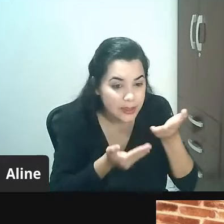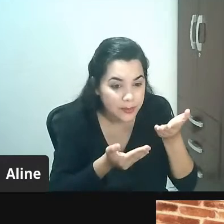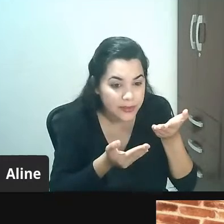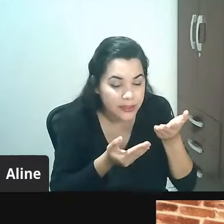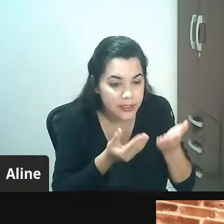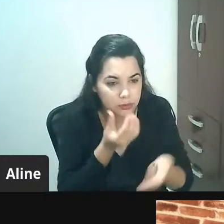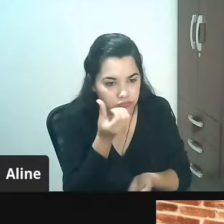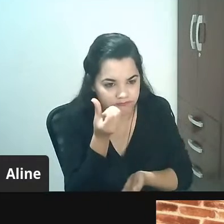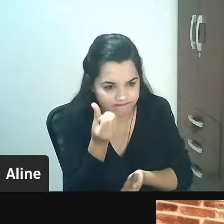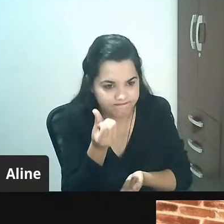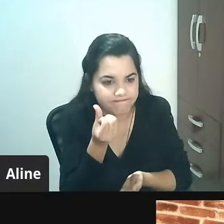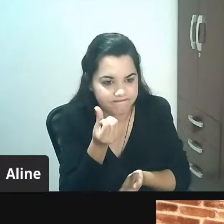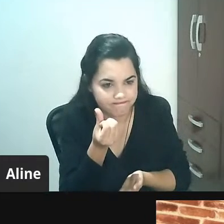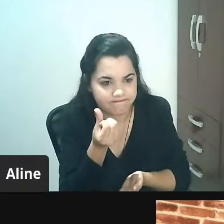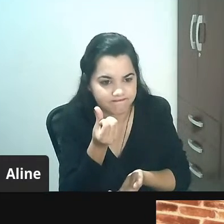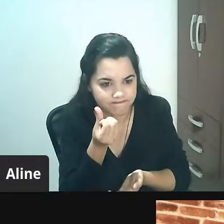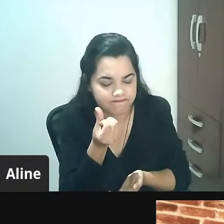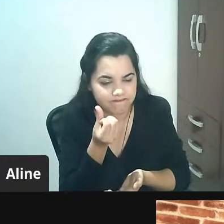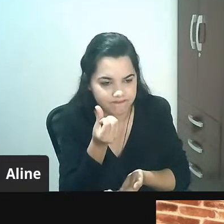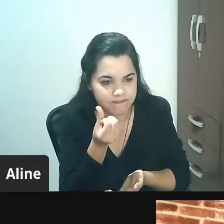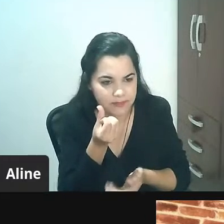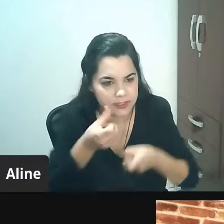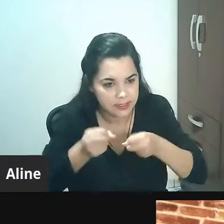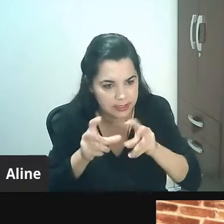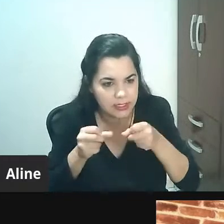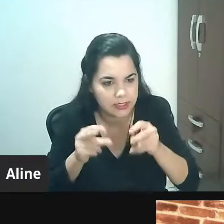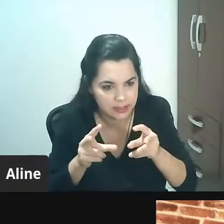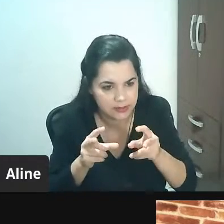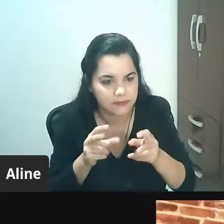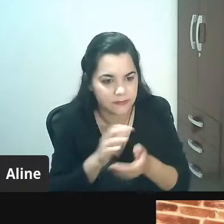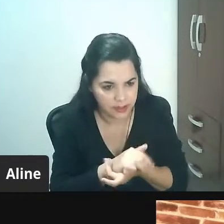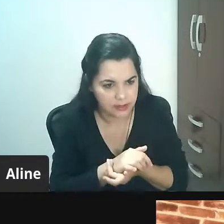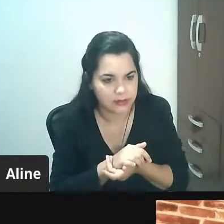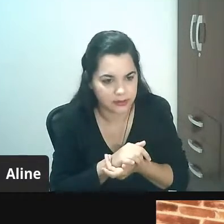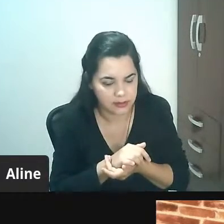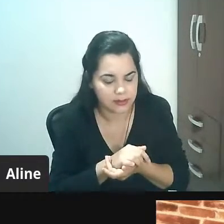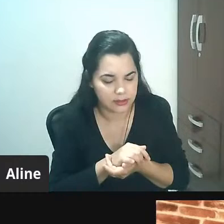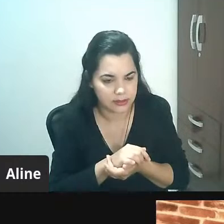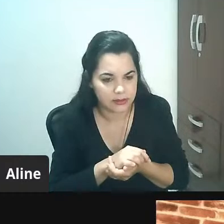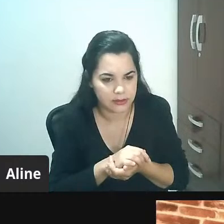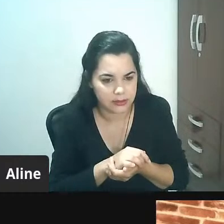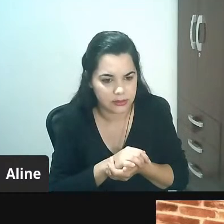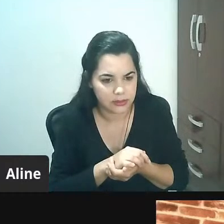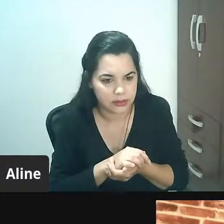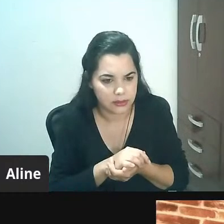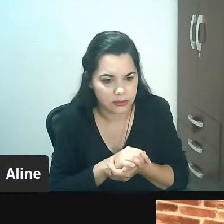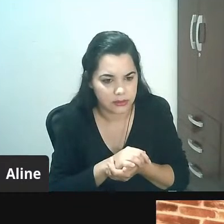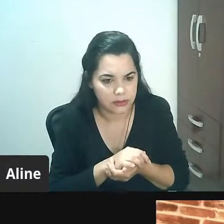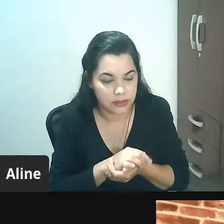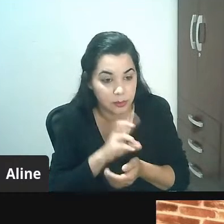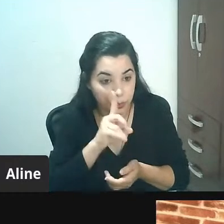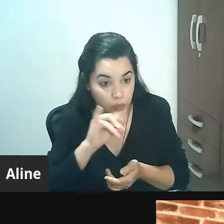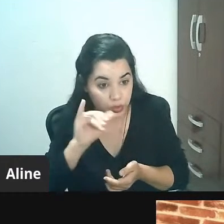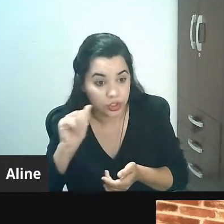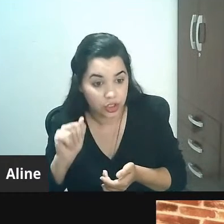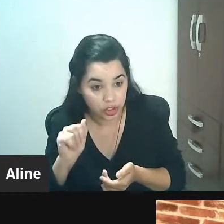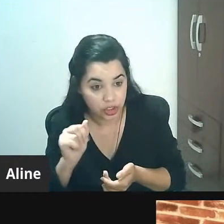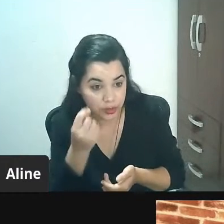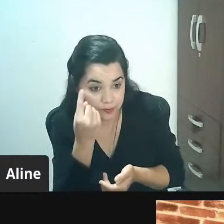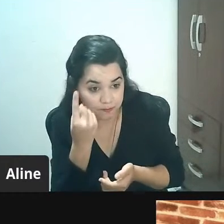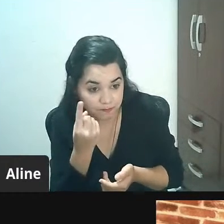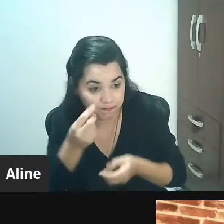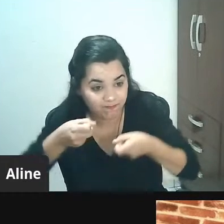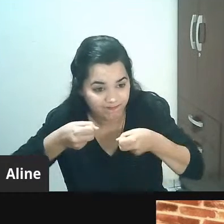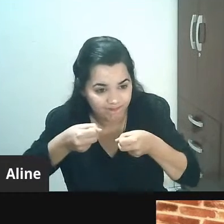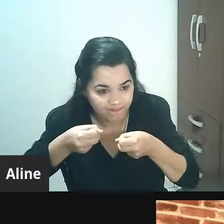vendas de cada 10 4 compras você está perdendo 6 vendas por dia para um vendedor quantos